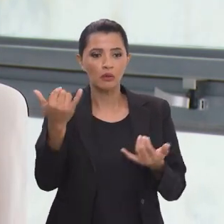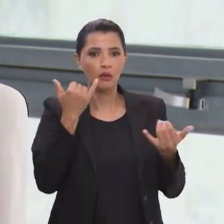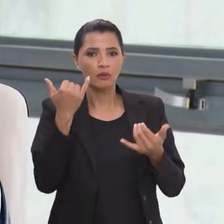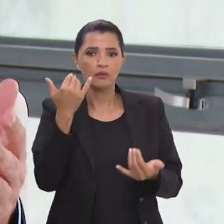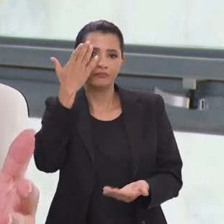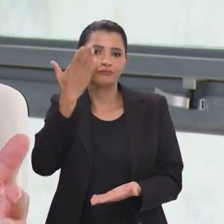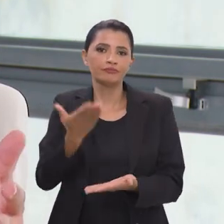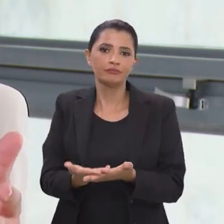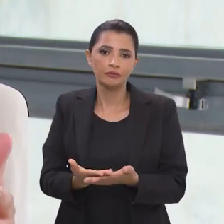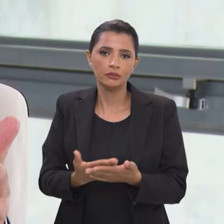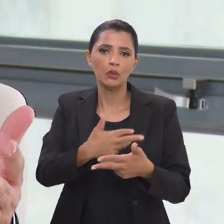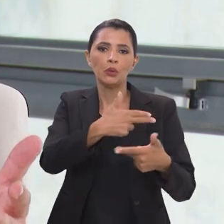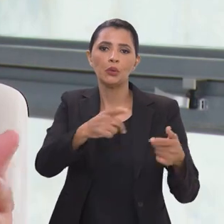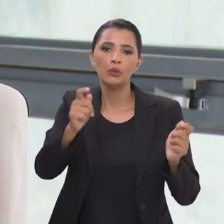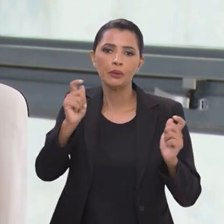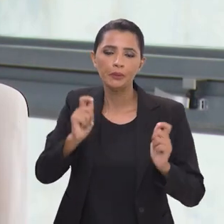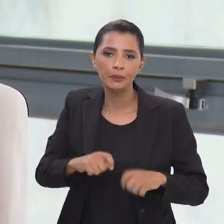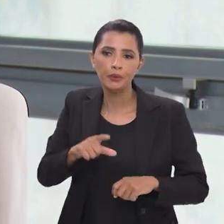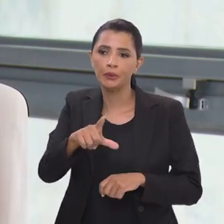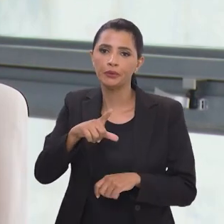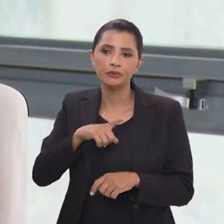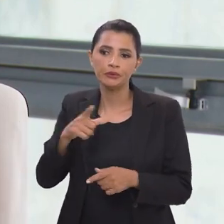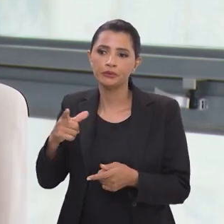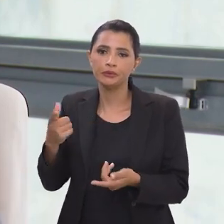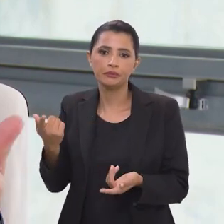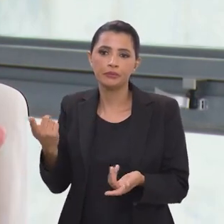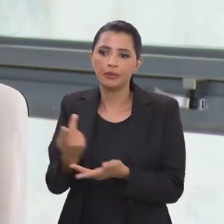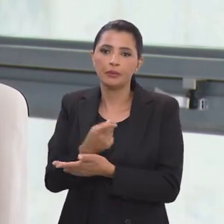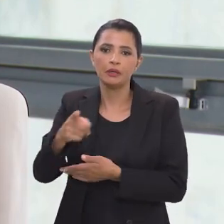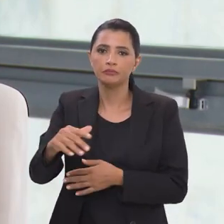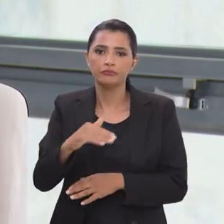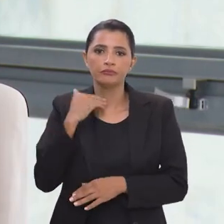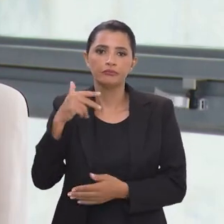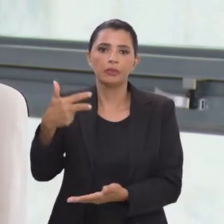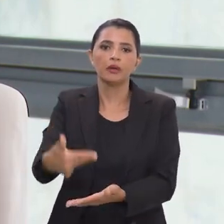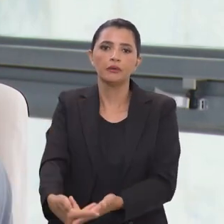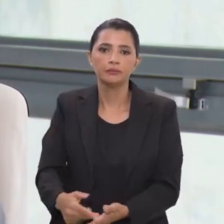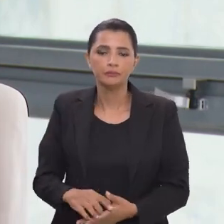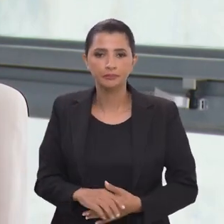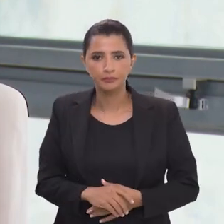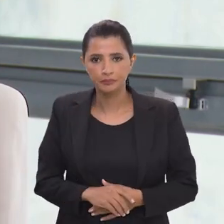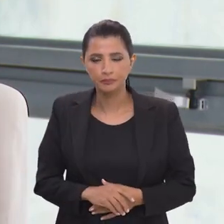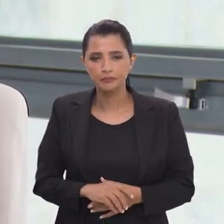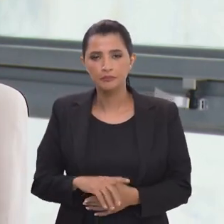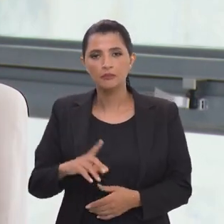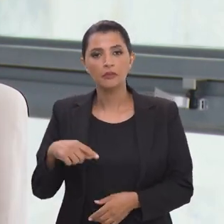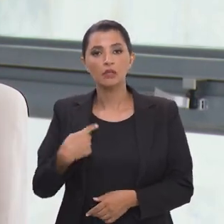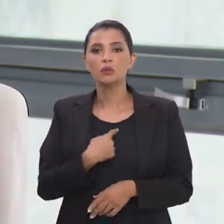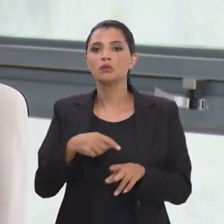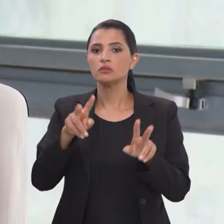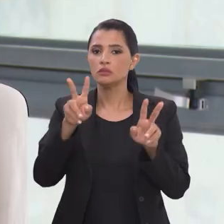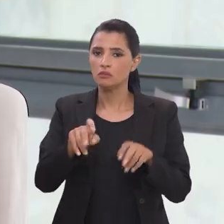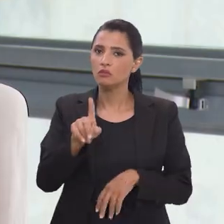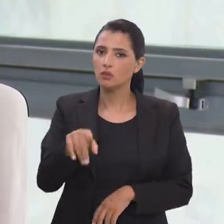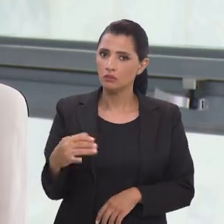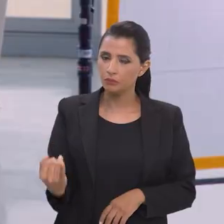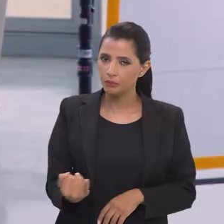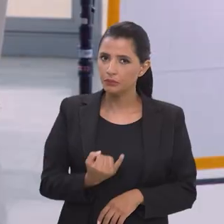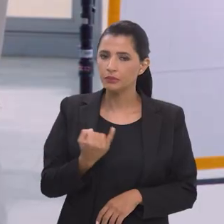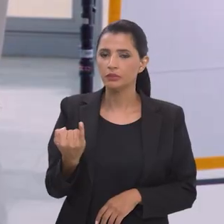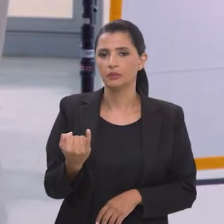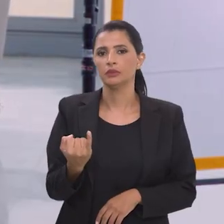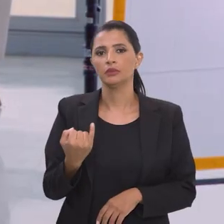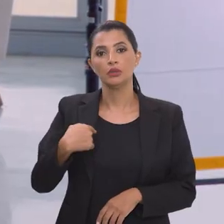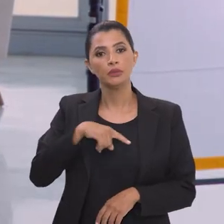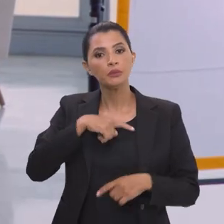a acreditar em algo que pode lhe custar a própria vida. Então para nós esse tema